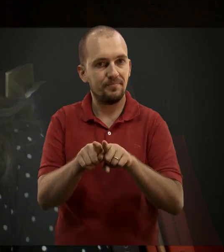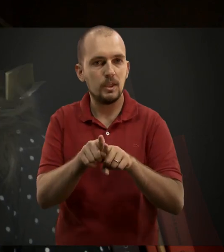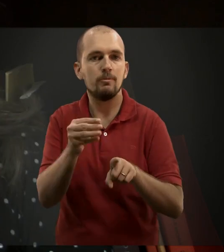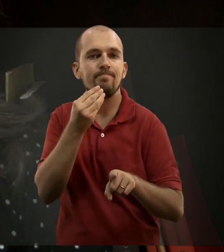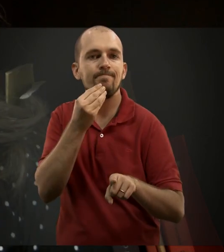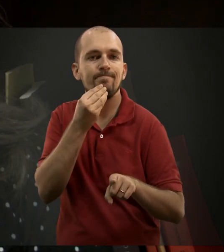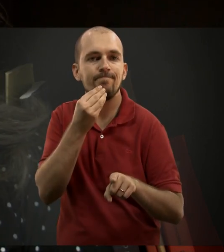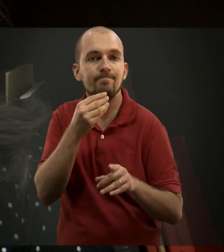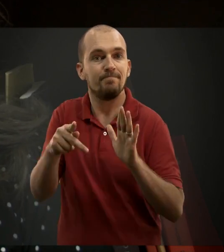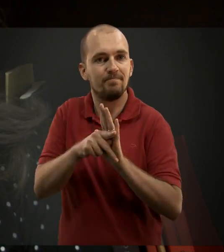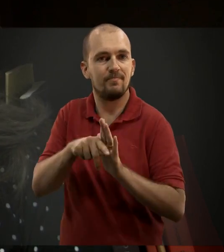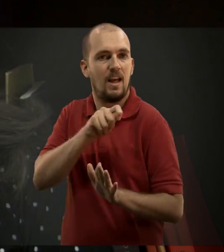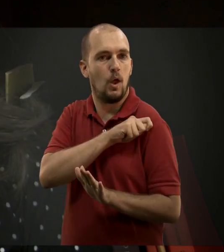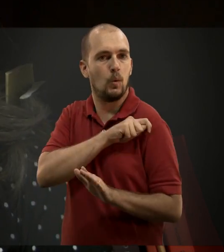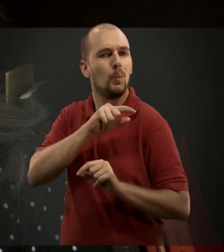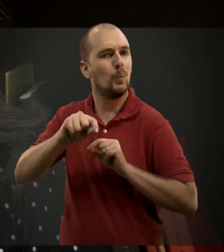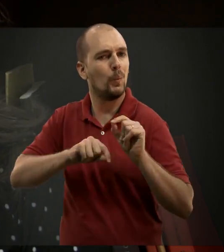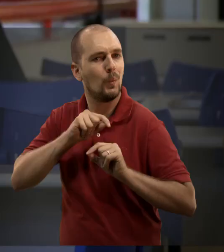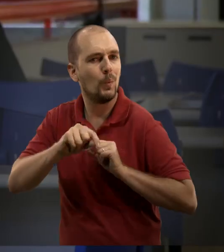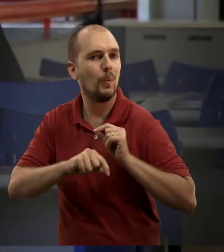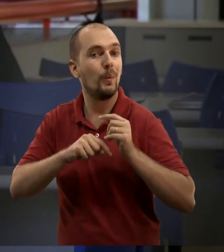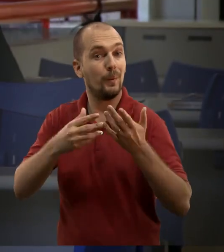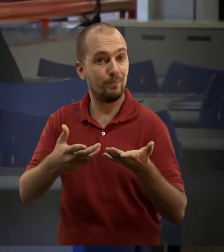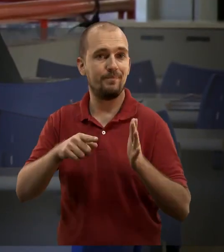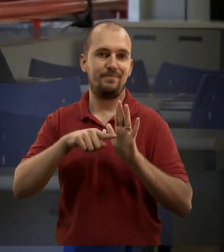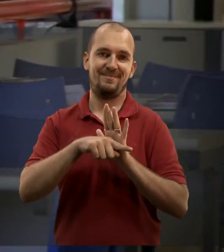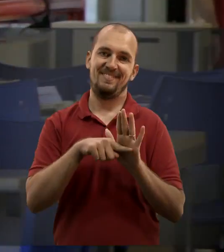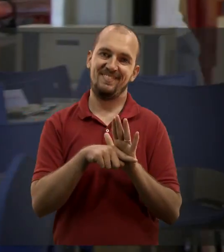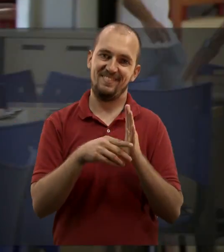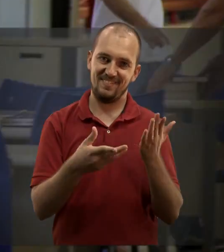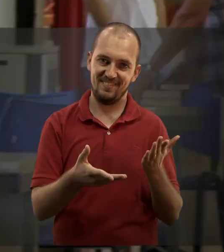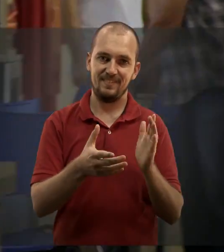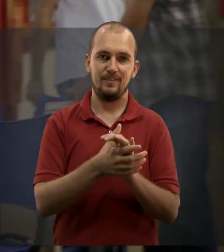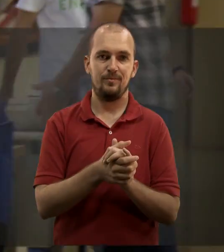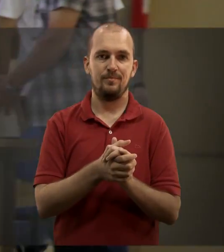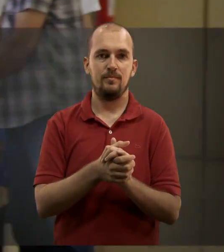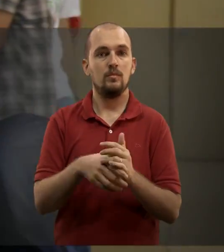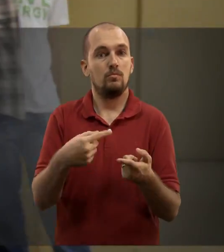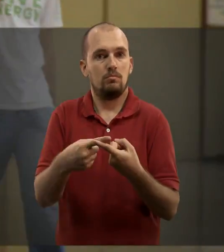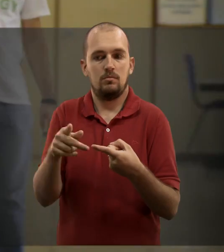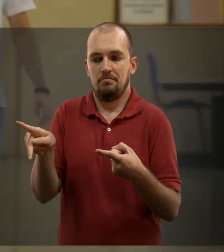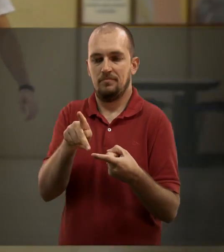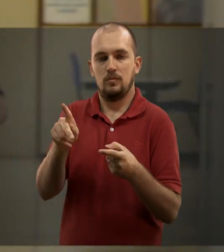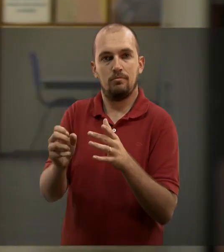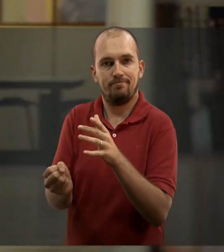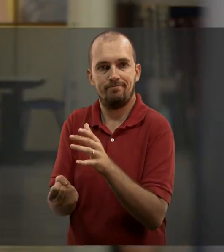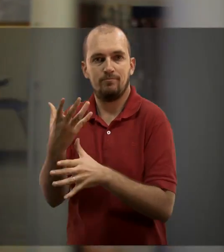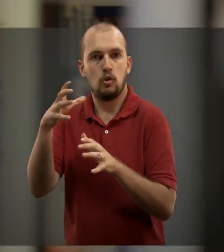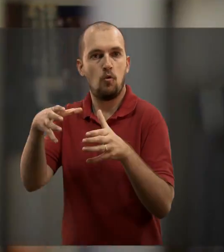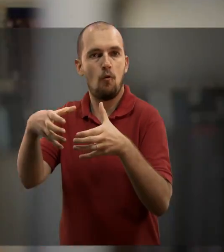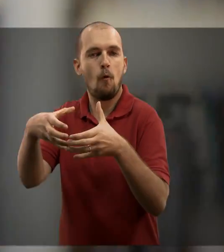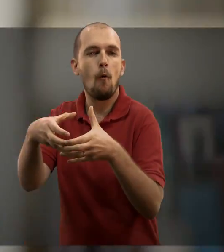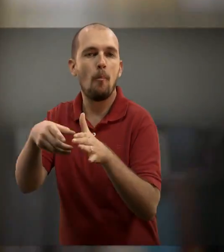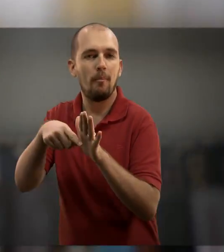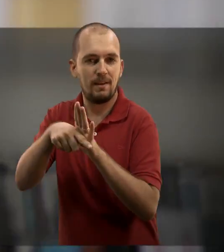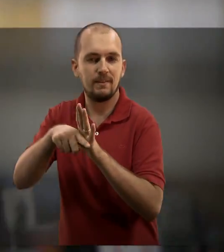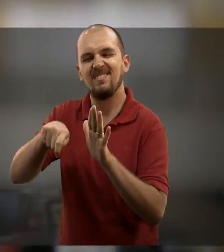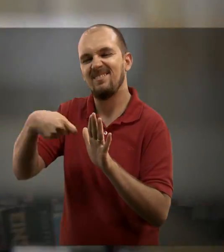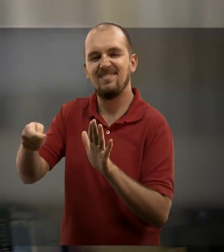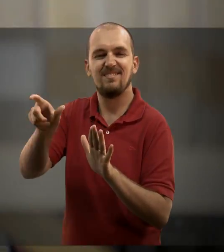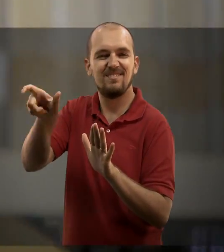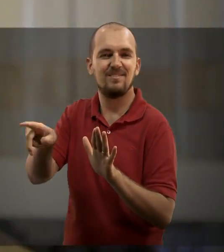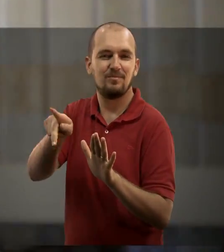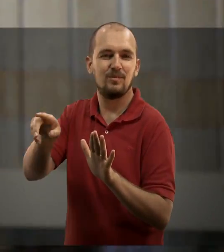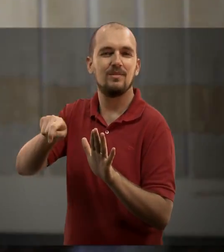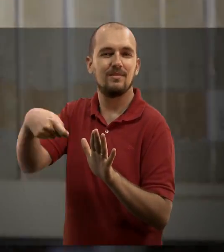oportunidade que os nossos alunos têm são inerentes ao processo de desenvolvimento de pesquisas. Os professores têm seus grupos de